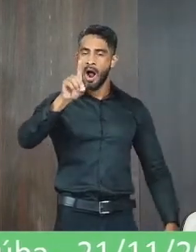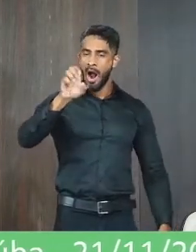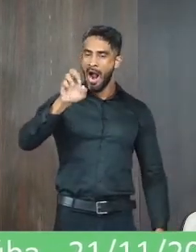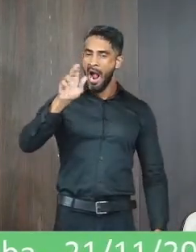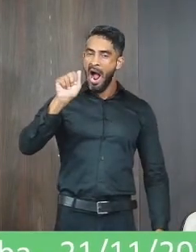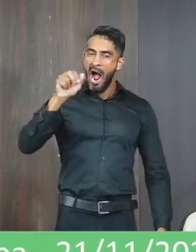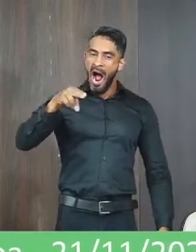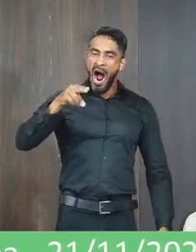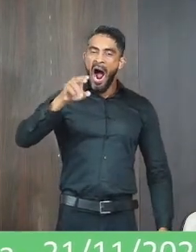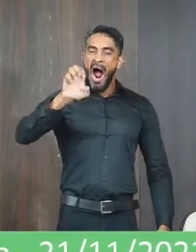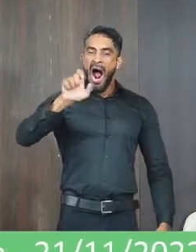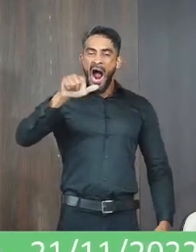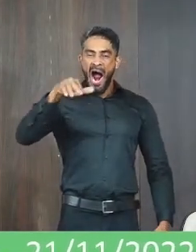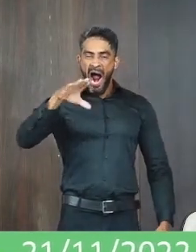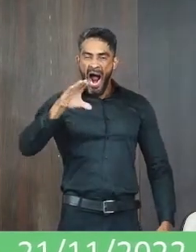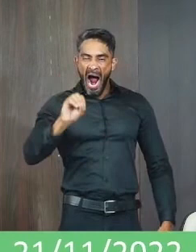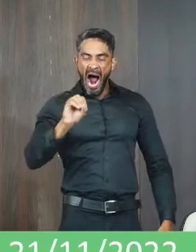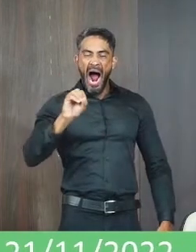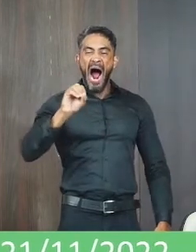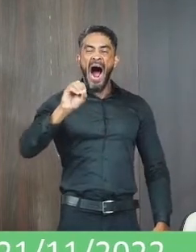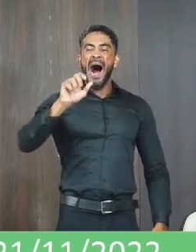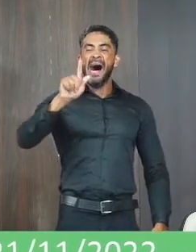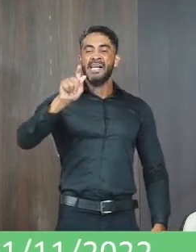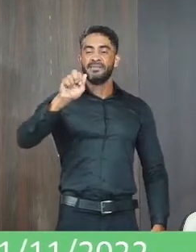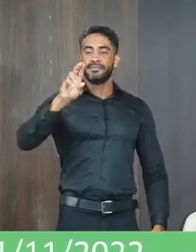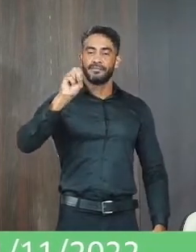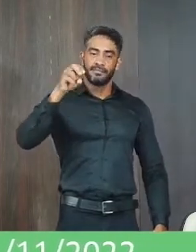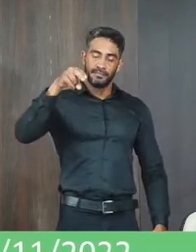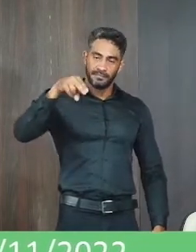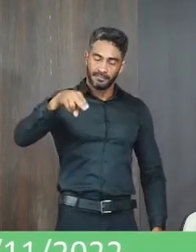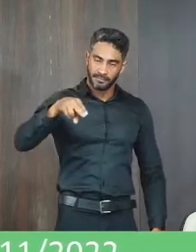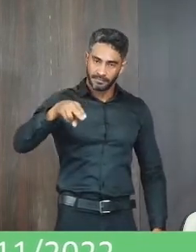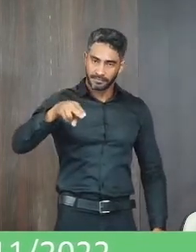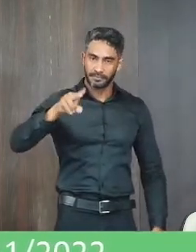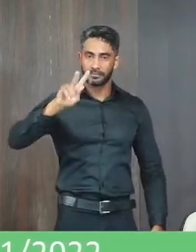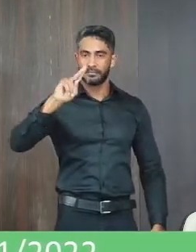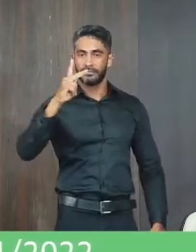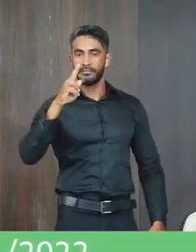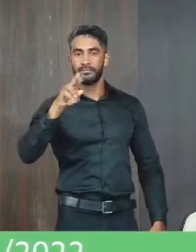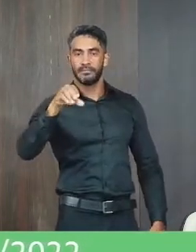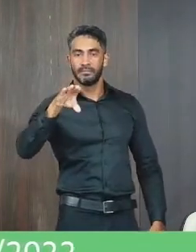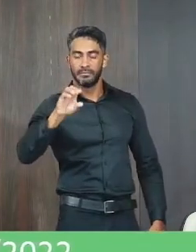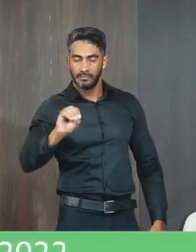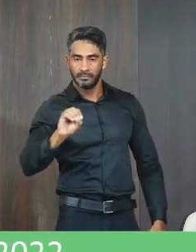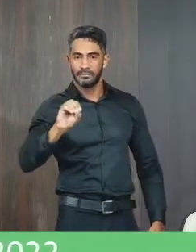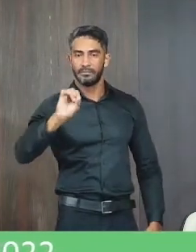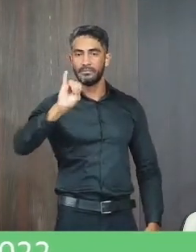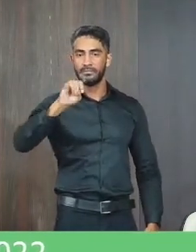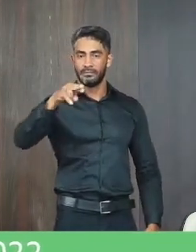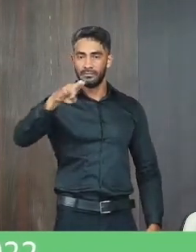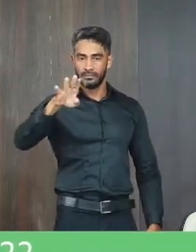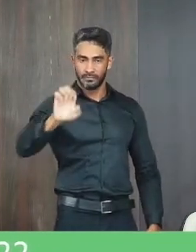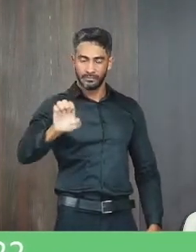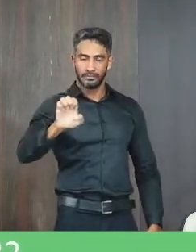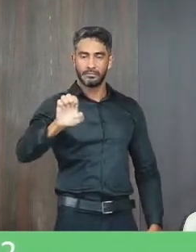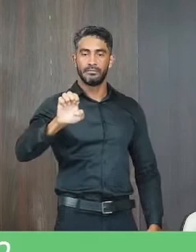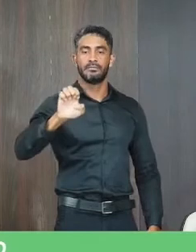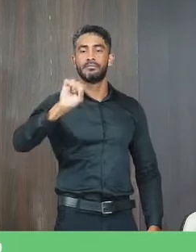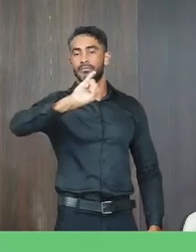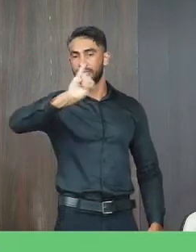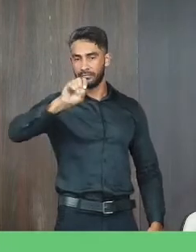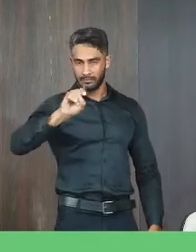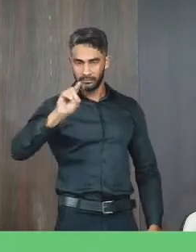Derlan Miranda dos Ex, Elismarcio Bois Ferreira, Gerson do Espírito Santo de Souza, Hugo Leonardo Dias Caires, Isonha da Silva Pedro,